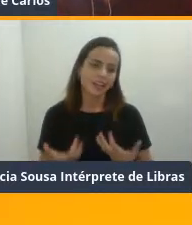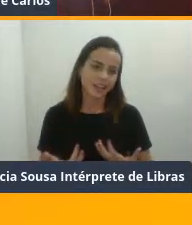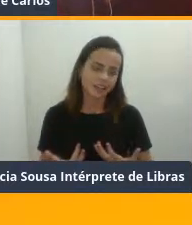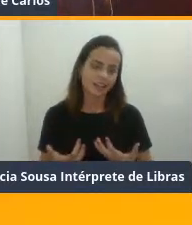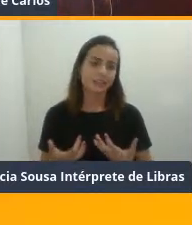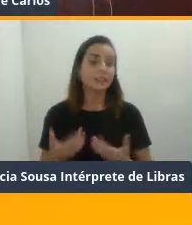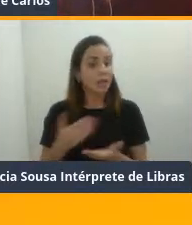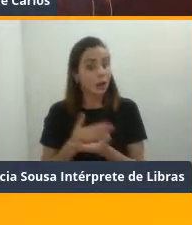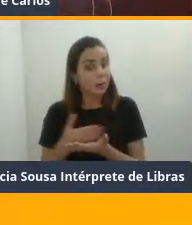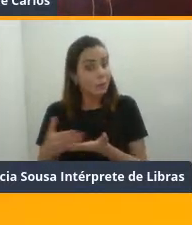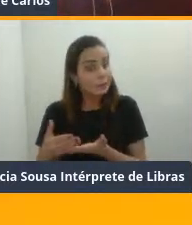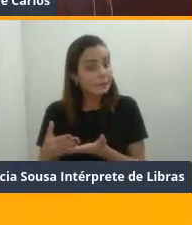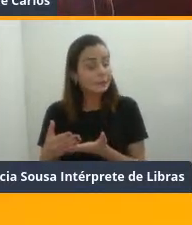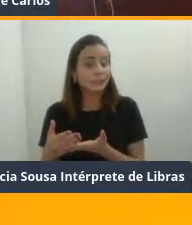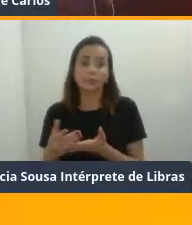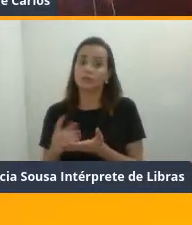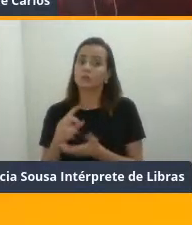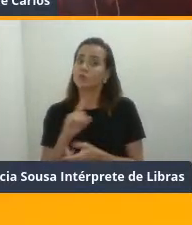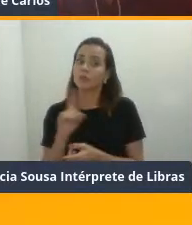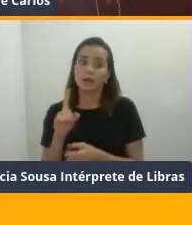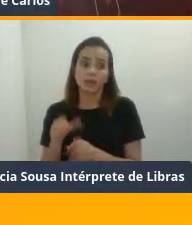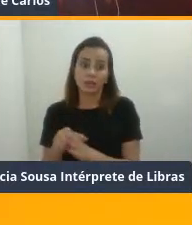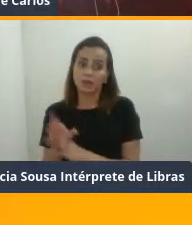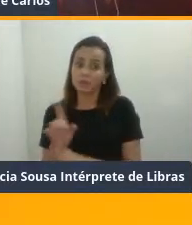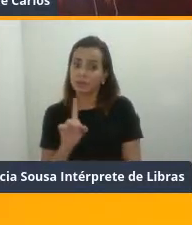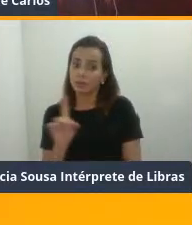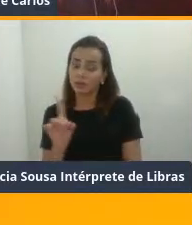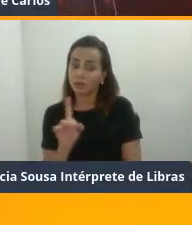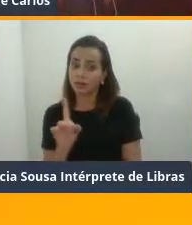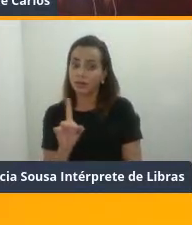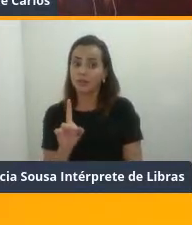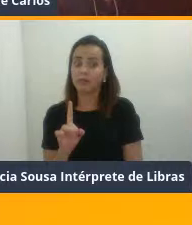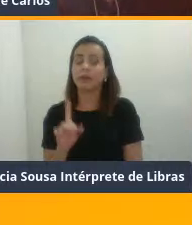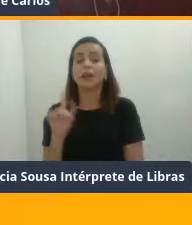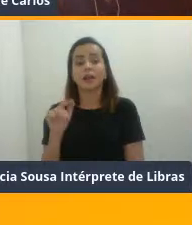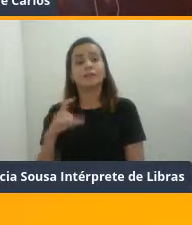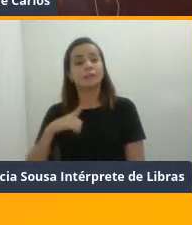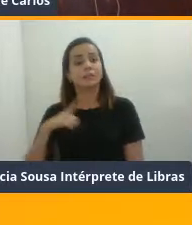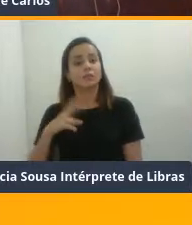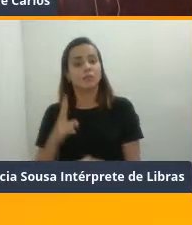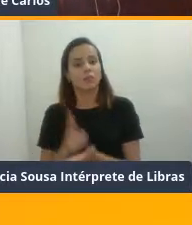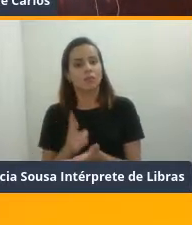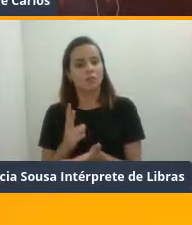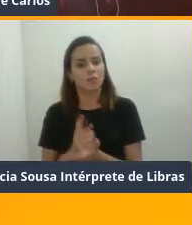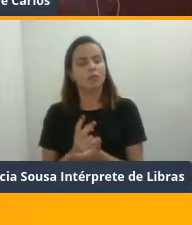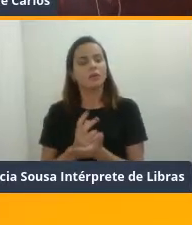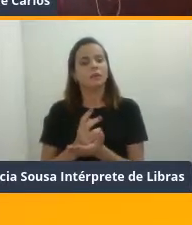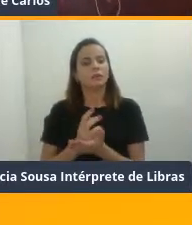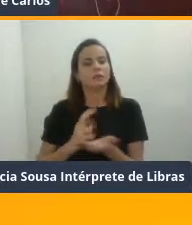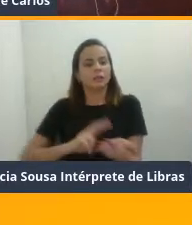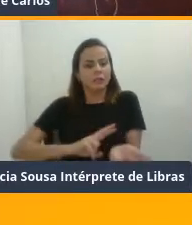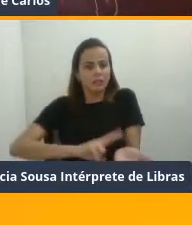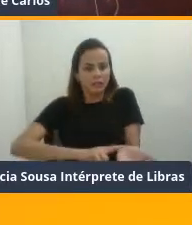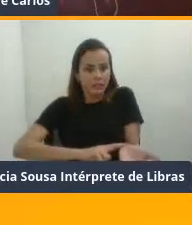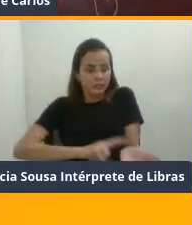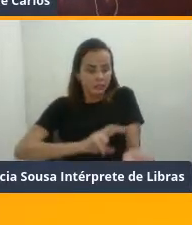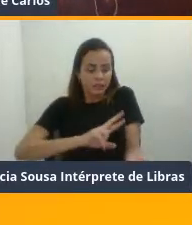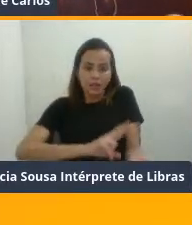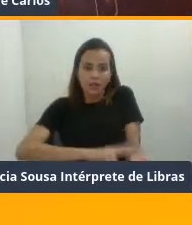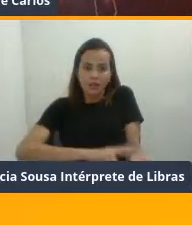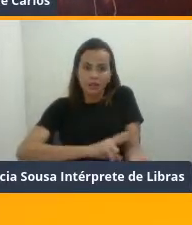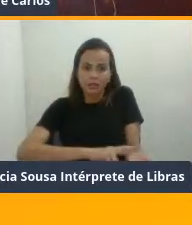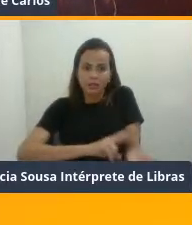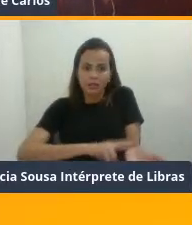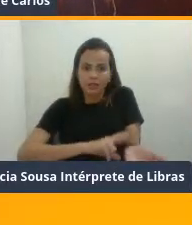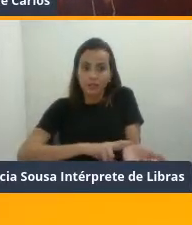está começando, é contraindicado, certo? O ideal é que vocês mantenham o ritmo, não acelerem e tentem ficar em